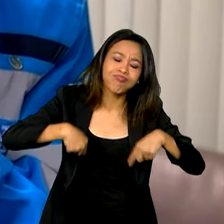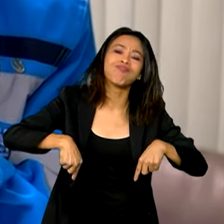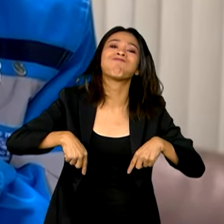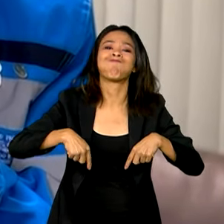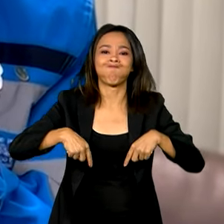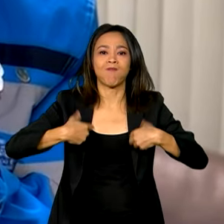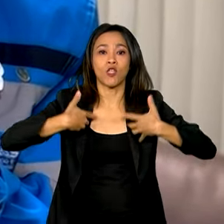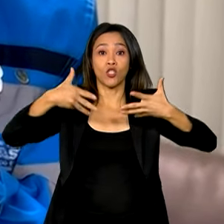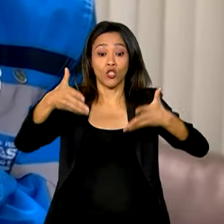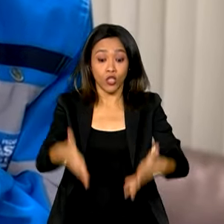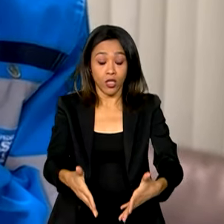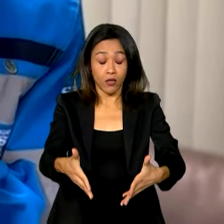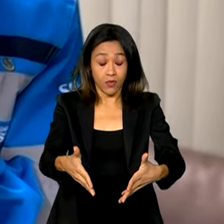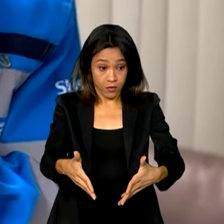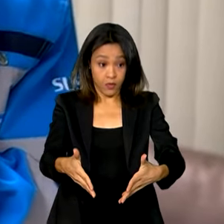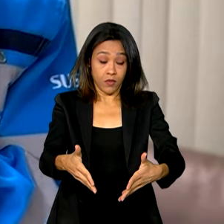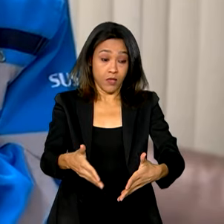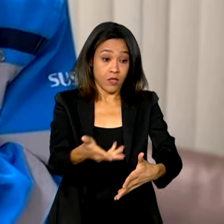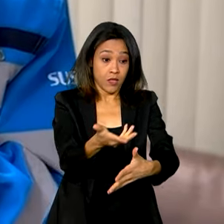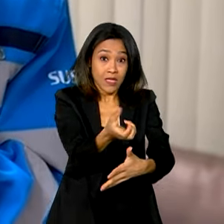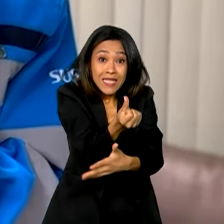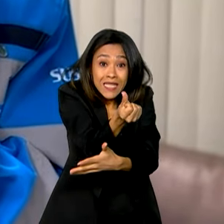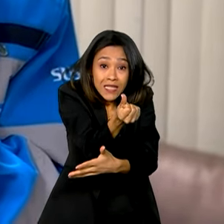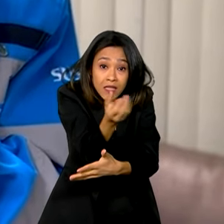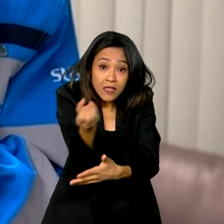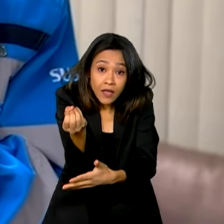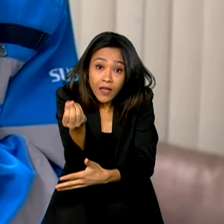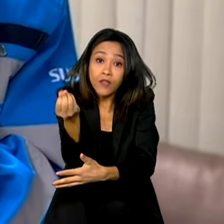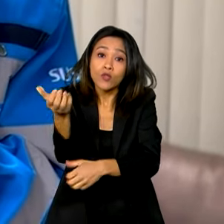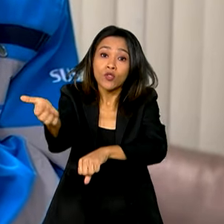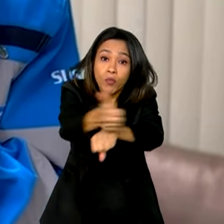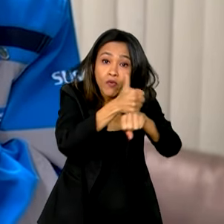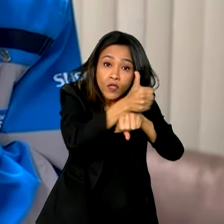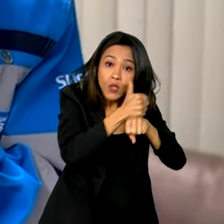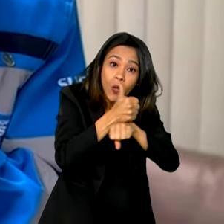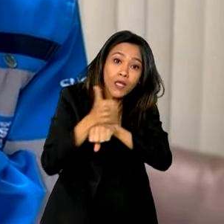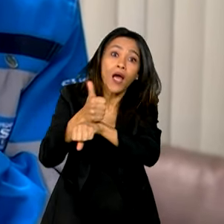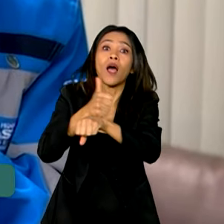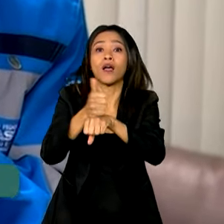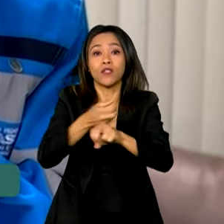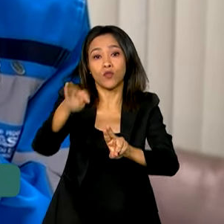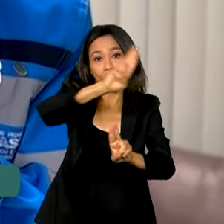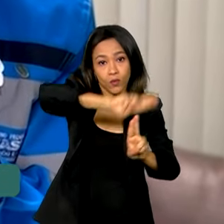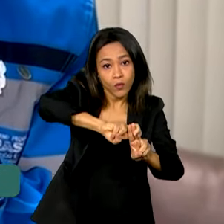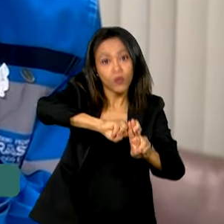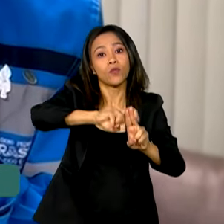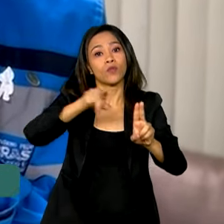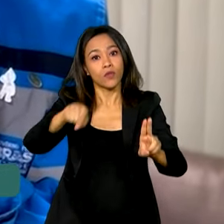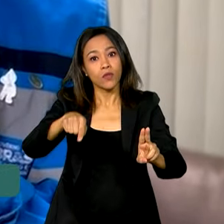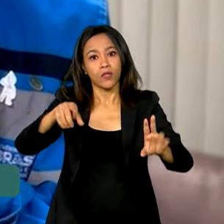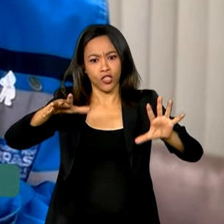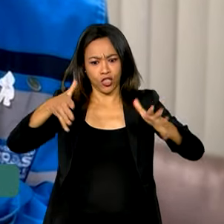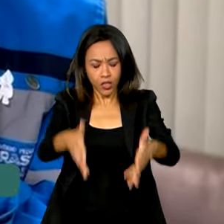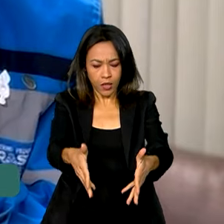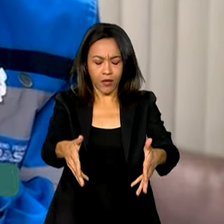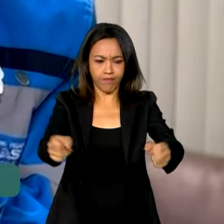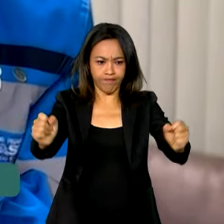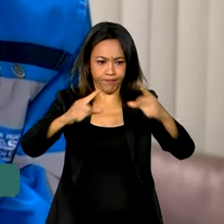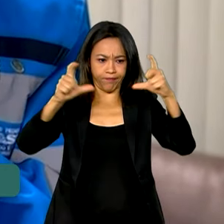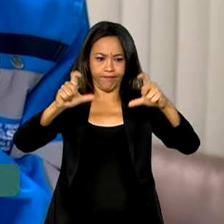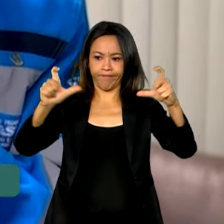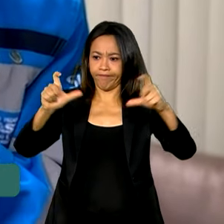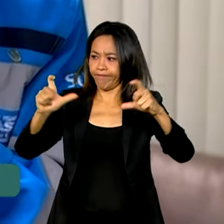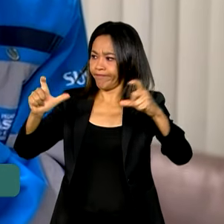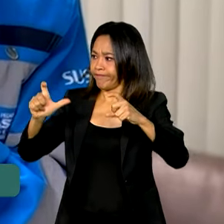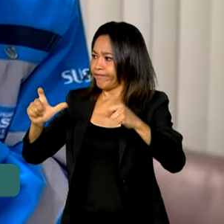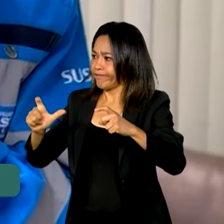nós chegamos, mais de 600 profissionais da assistência da Força Nacional do SUS no epicentro da tragédia.